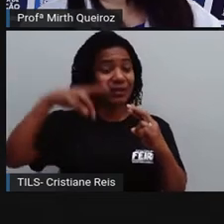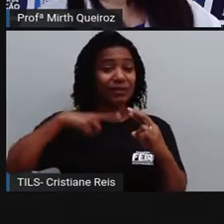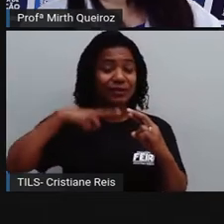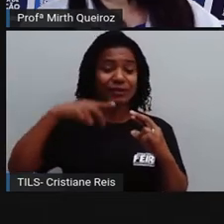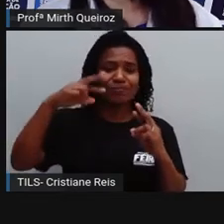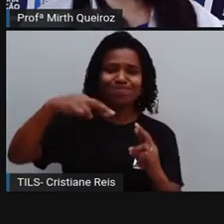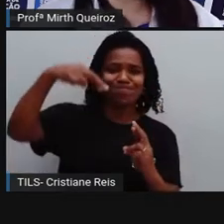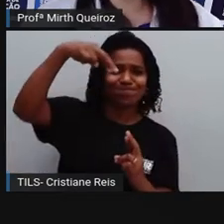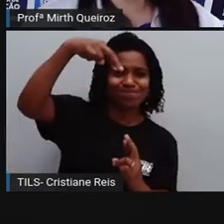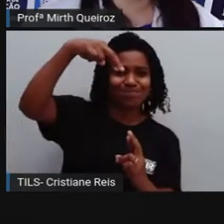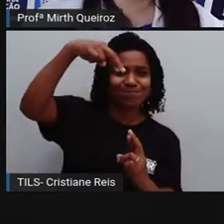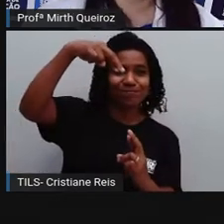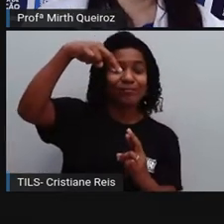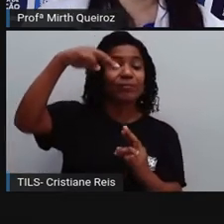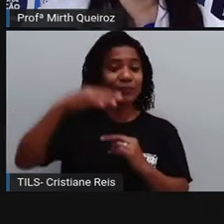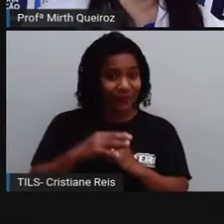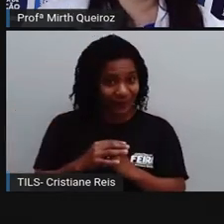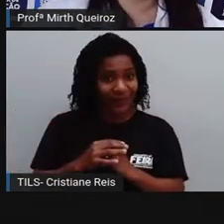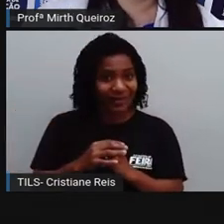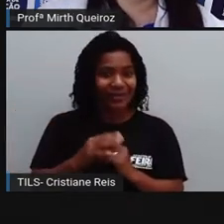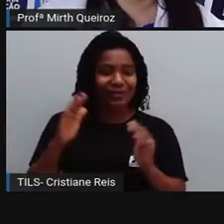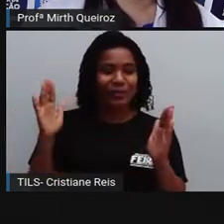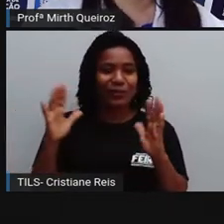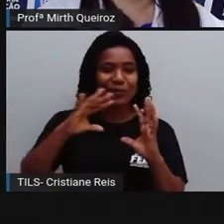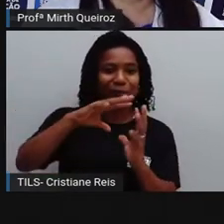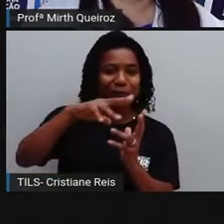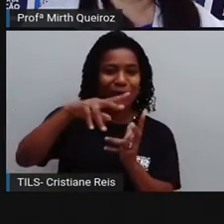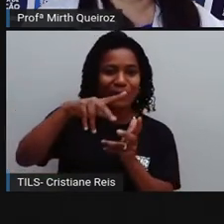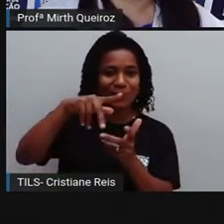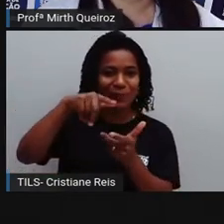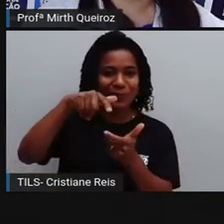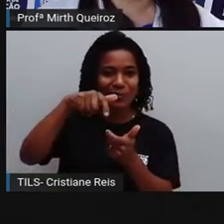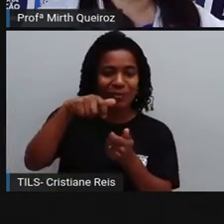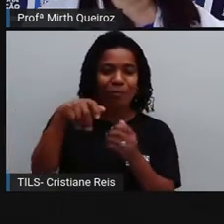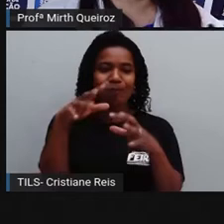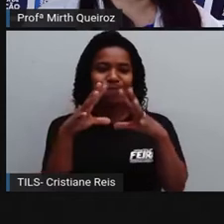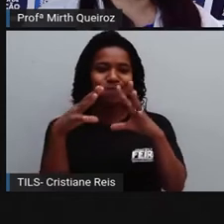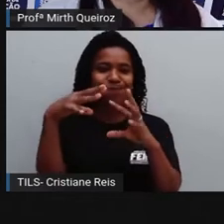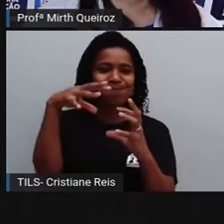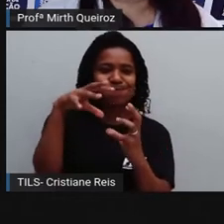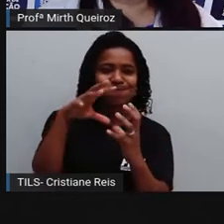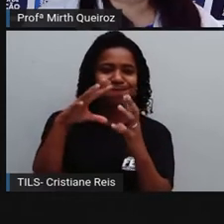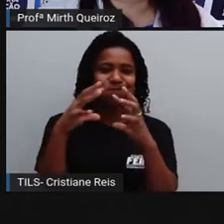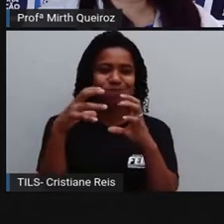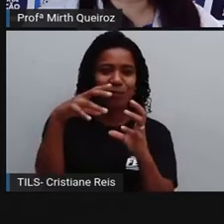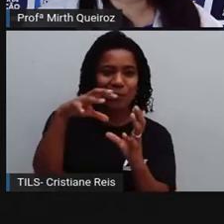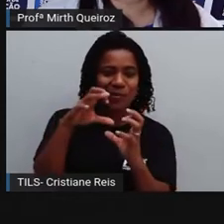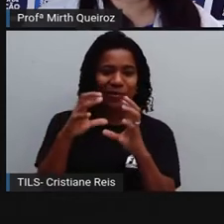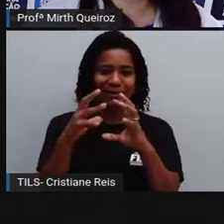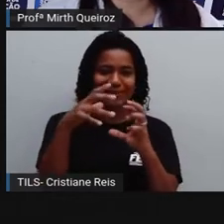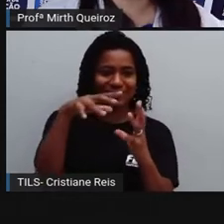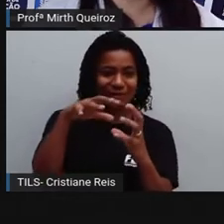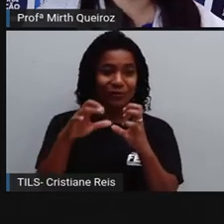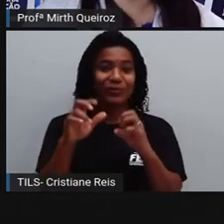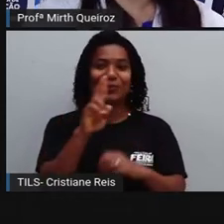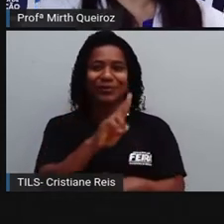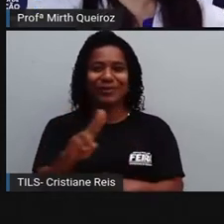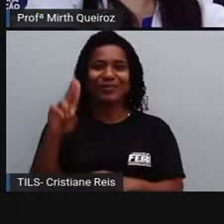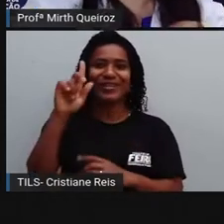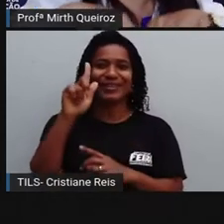este fato, podemos dizer que ele é geóide. A Terra tem um formato próprio, geóide. Então,